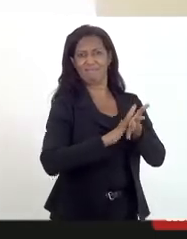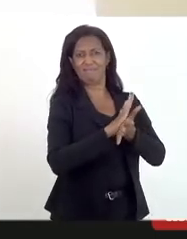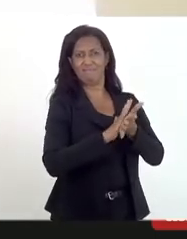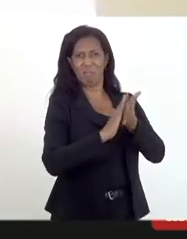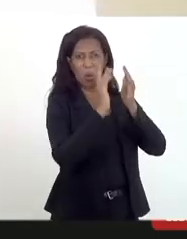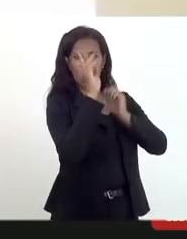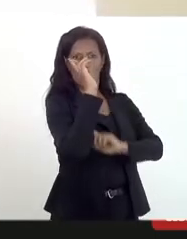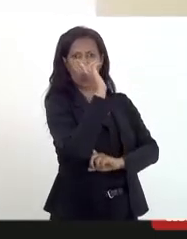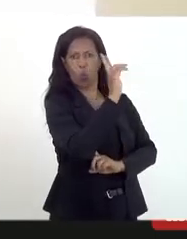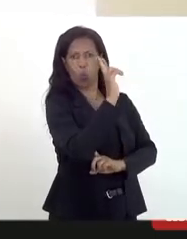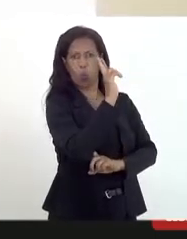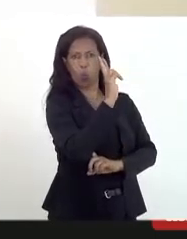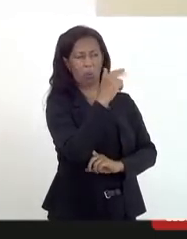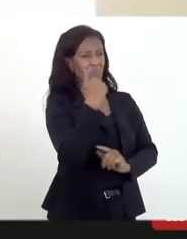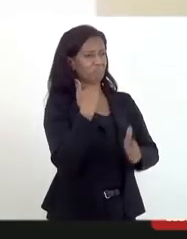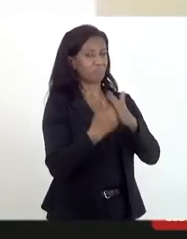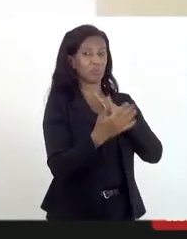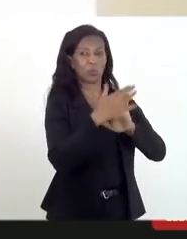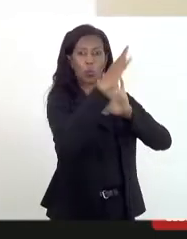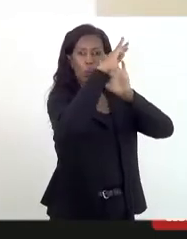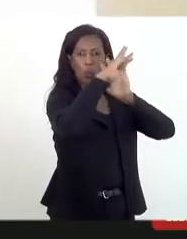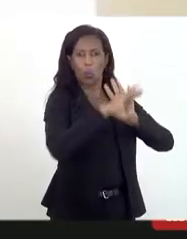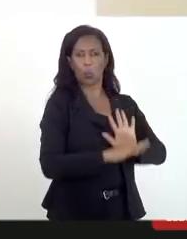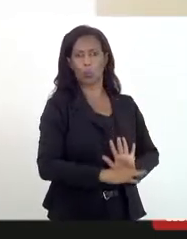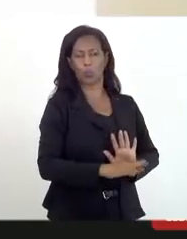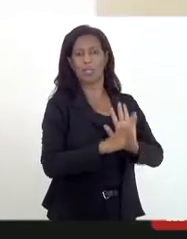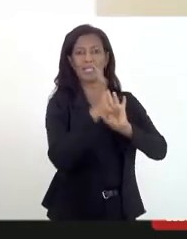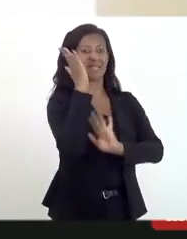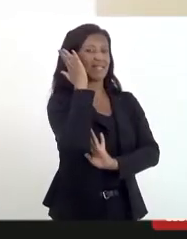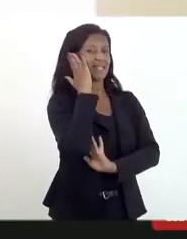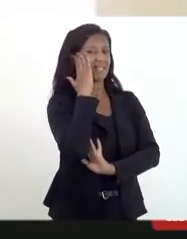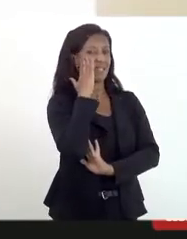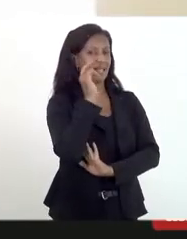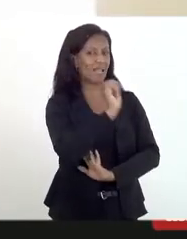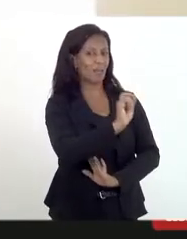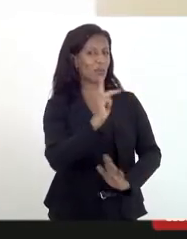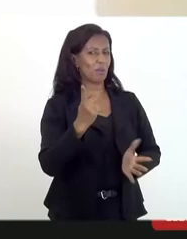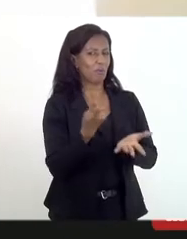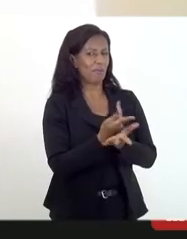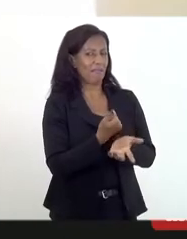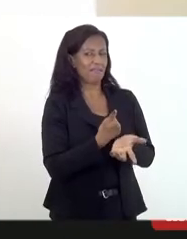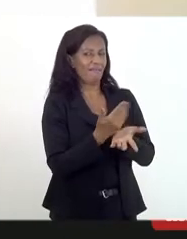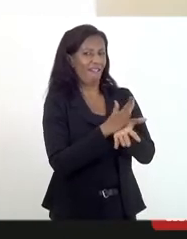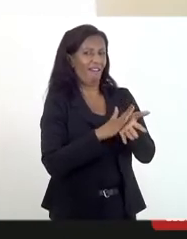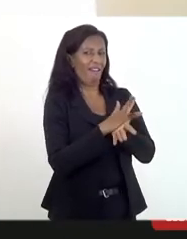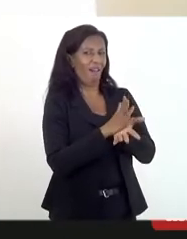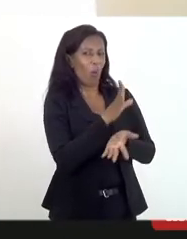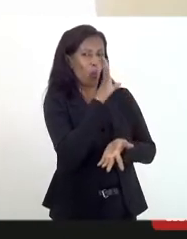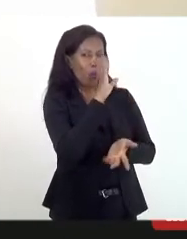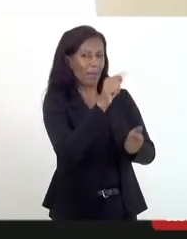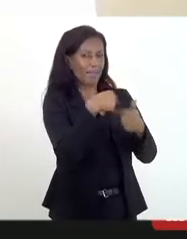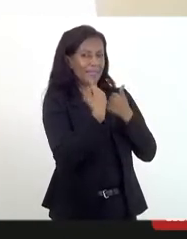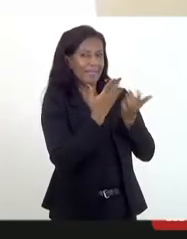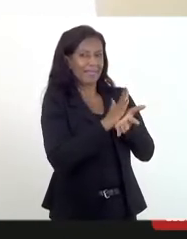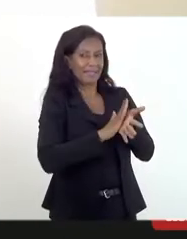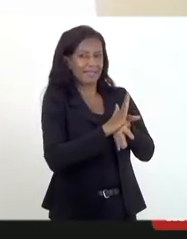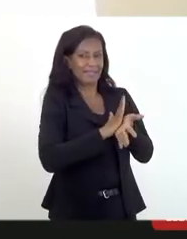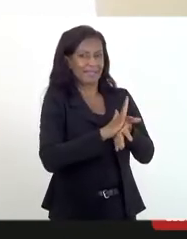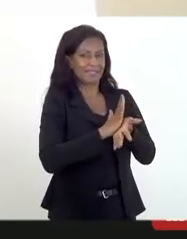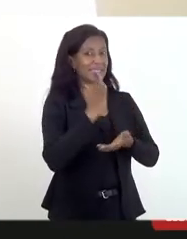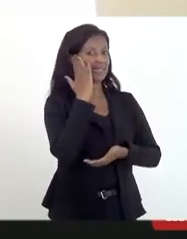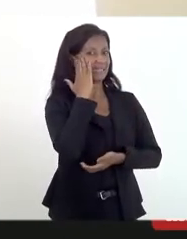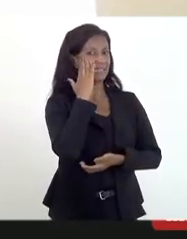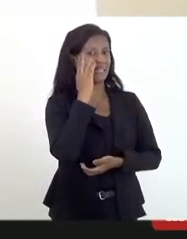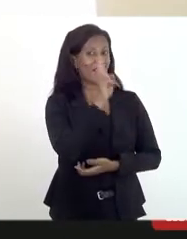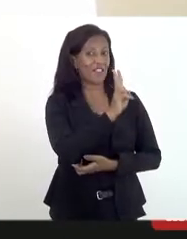responsabilização em qualquer ordem, eles sabendo da impunidade, sabendo que não vão ser atingidos e sabendo que as